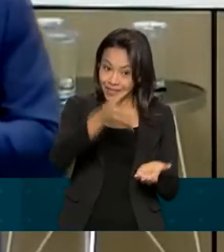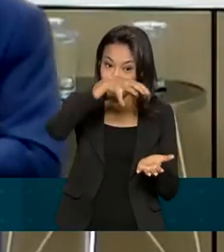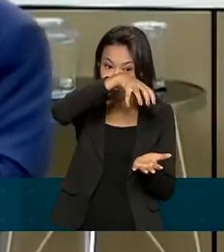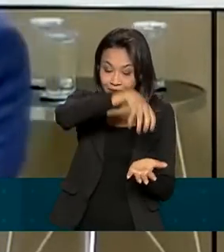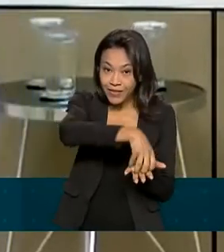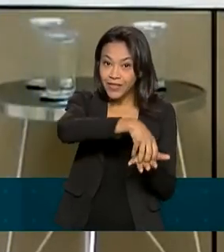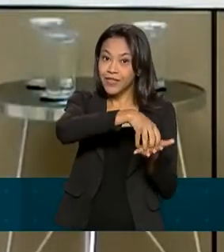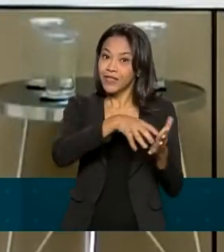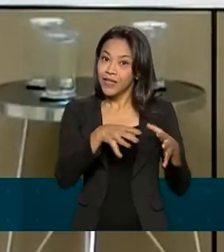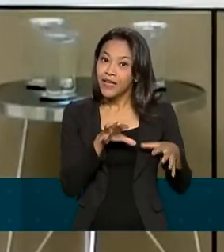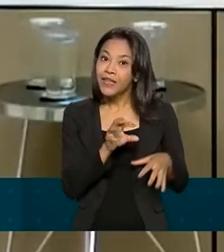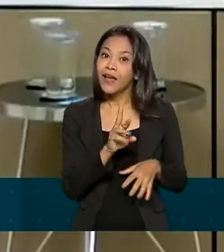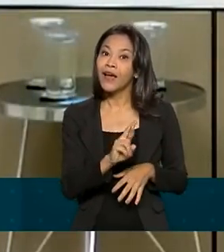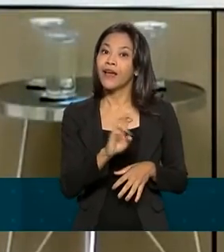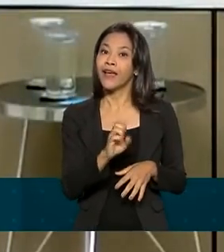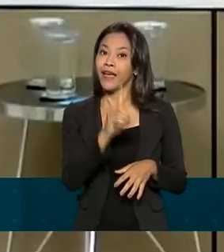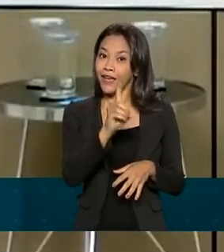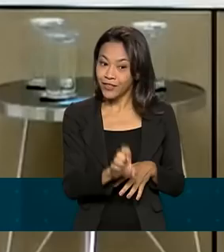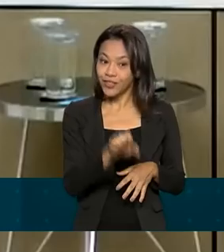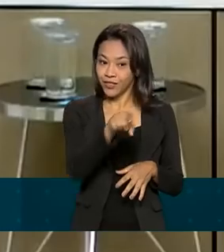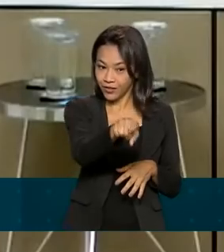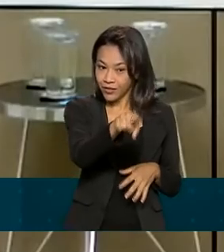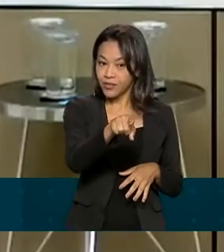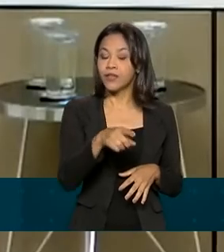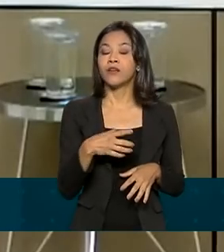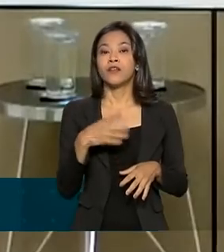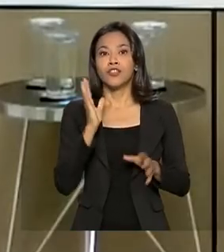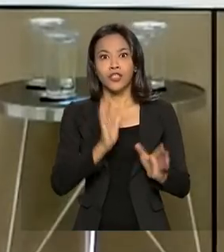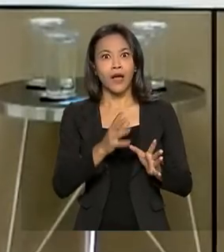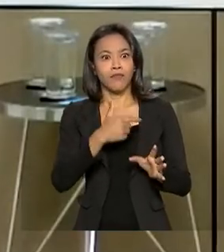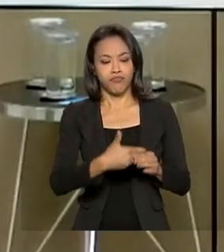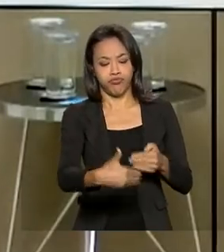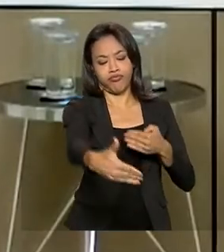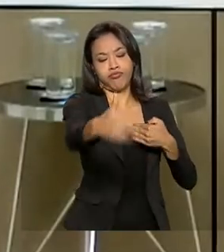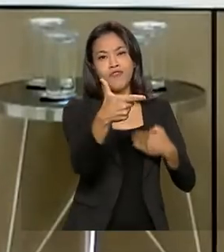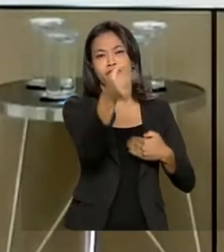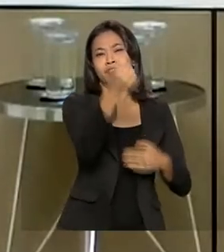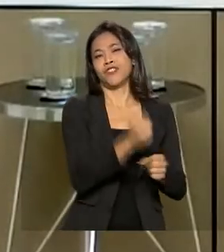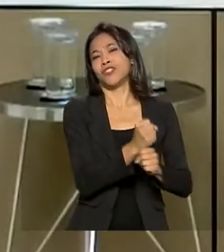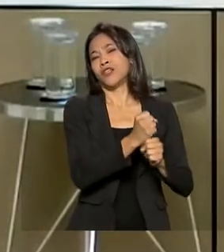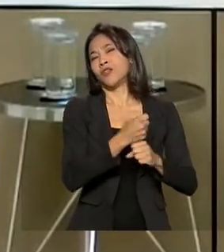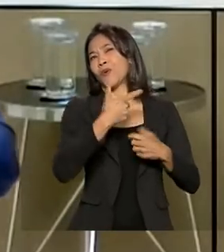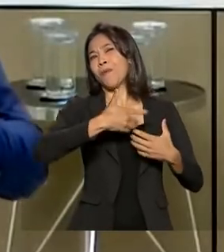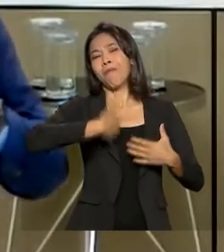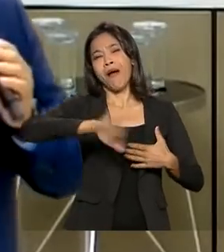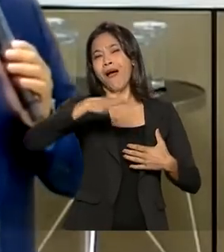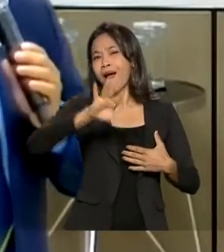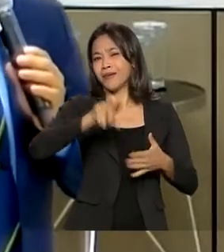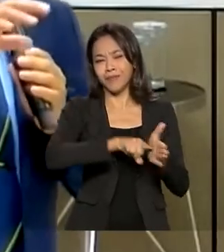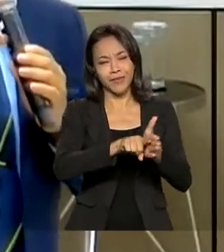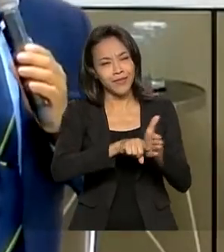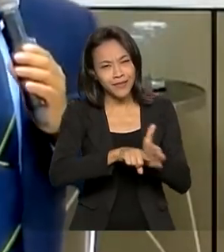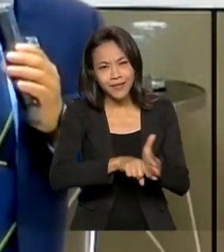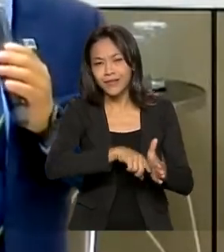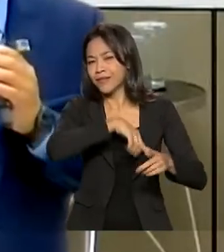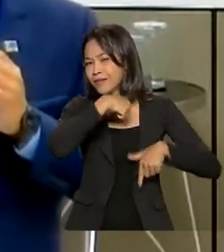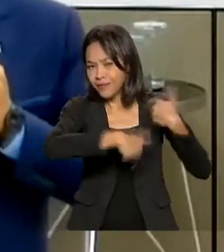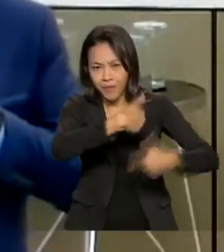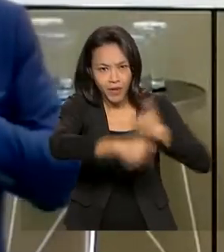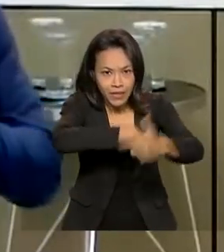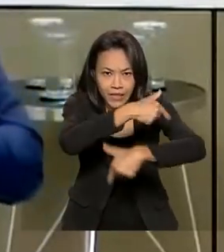18 anos a vai ver um zero. 20 anos de rede de vírus, já com uma série de outros resultados ampliados, trabalhando